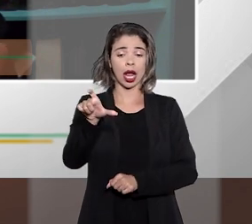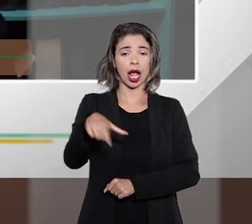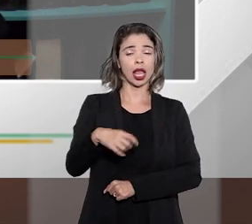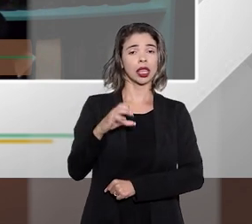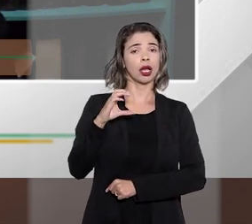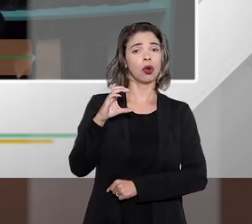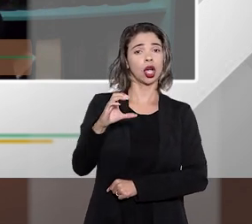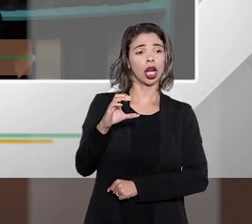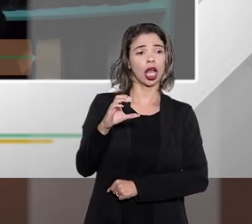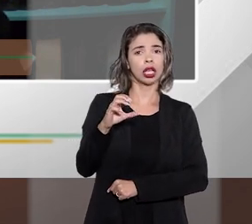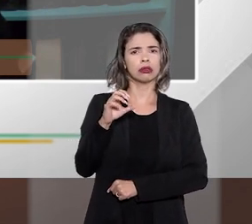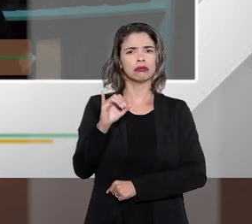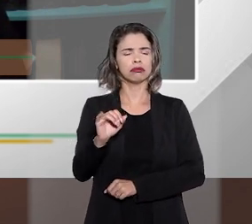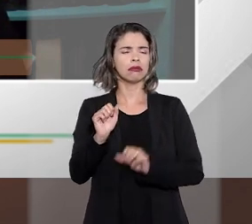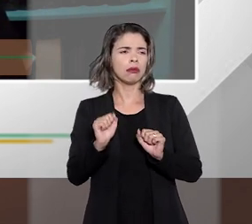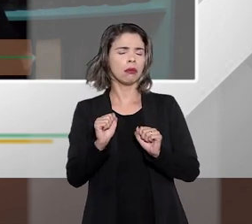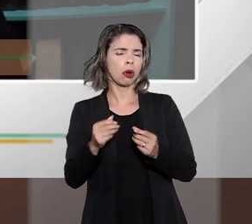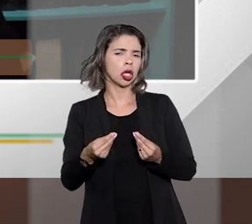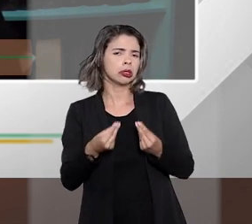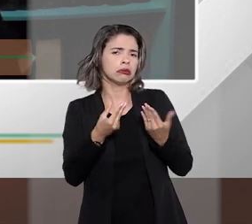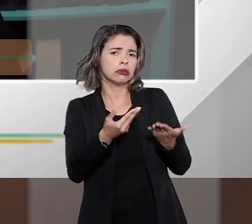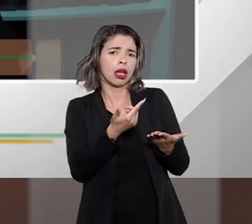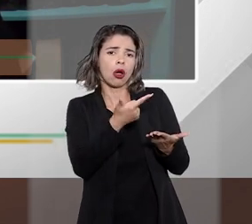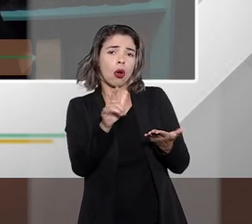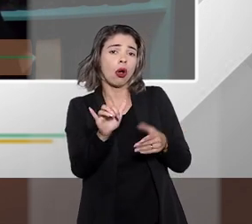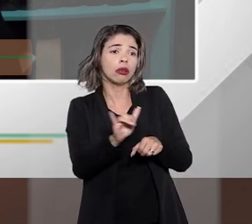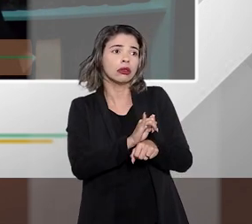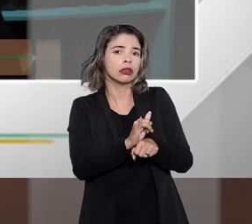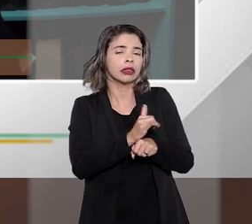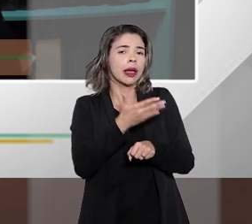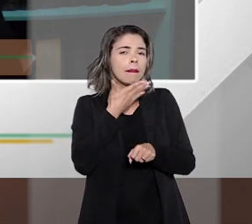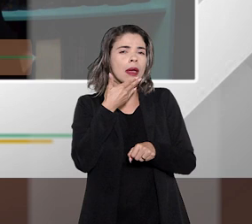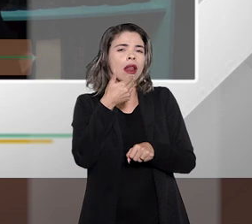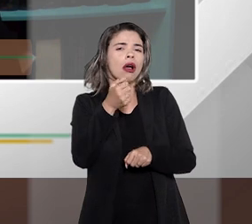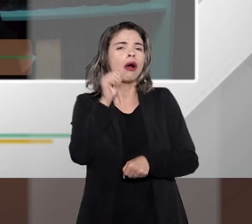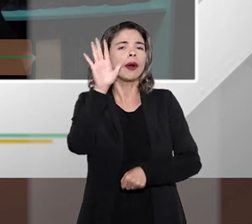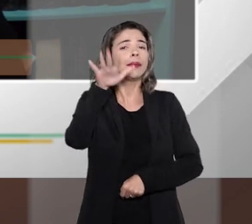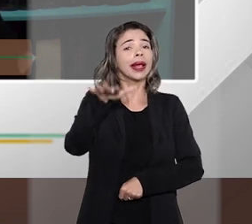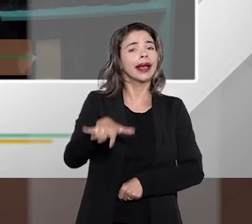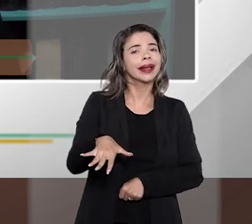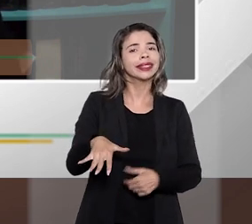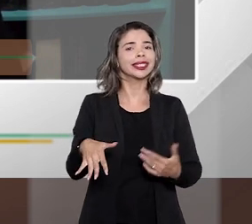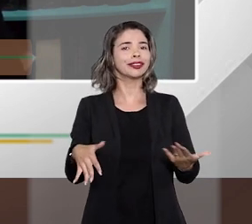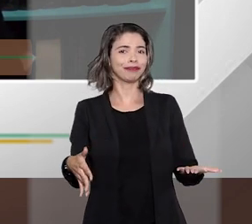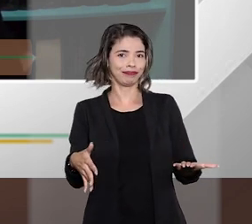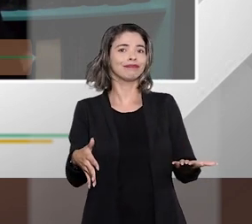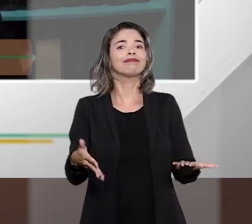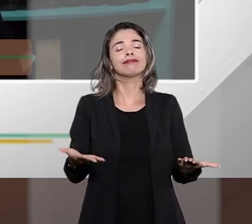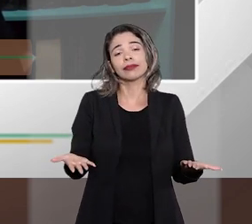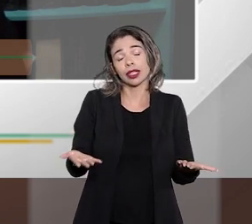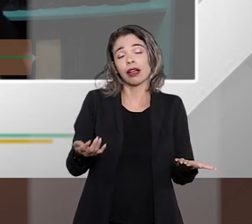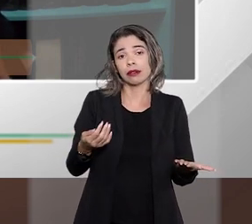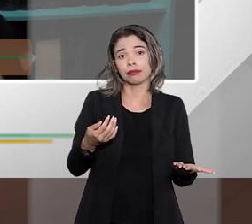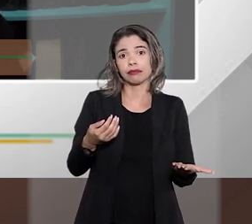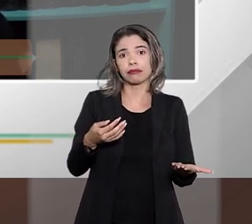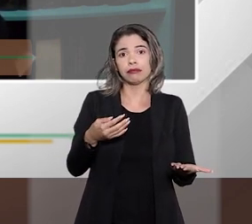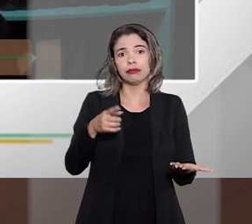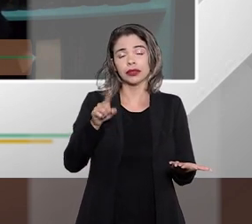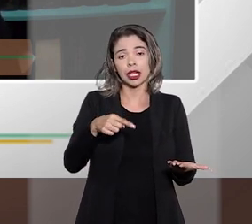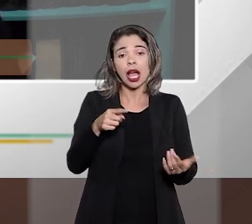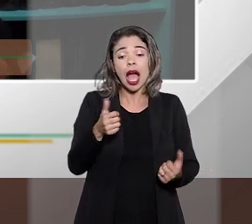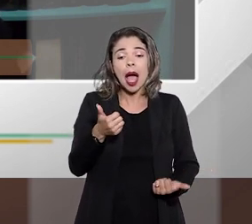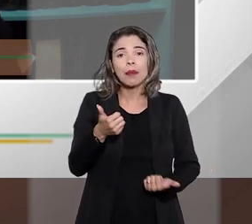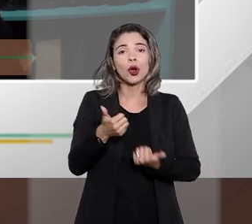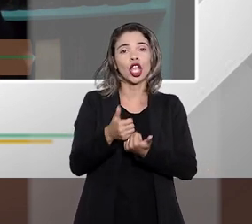cartão de crédito consignado se pode oferecer uma modalidade que é muito mais barata e também